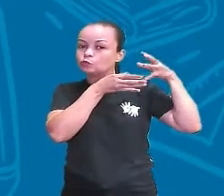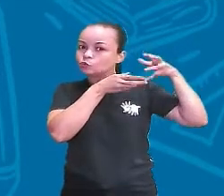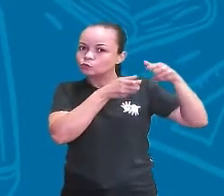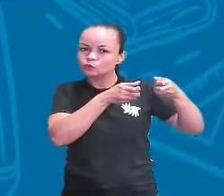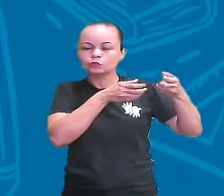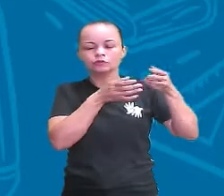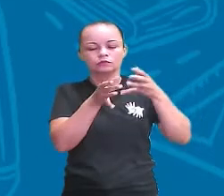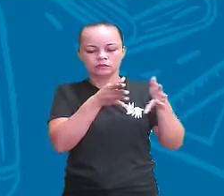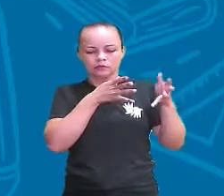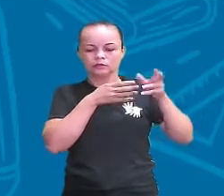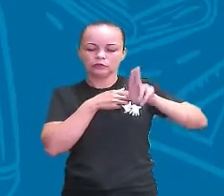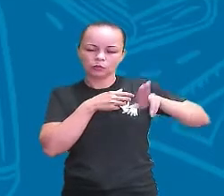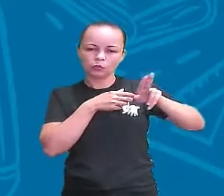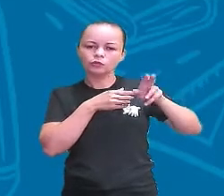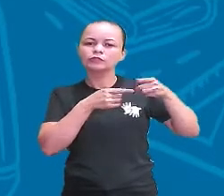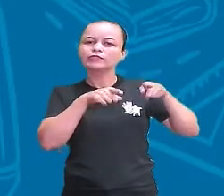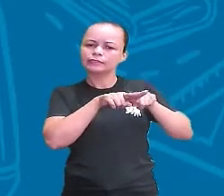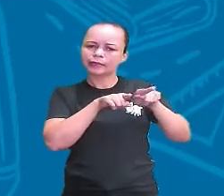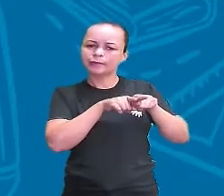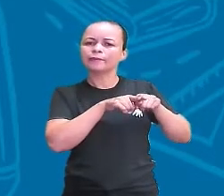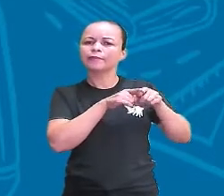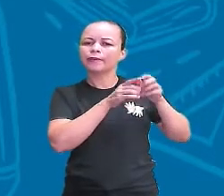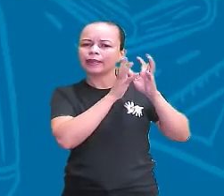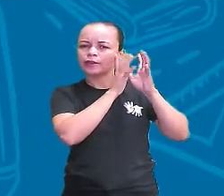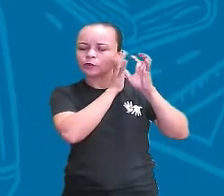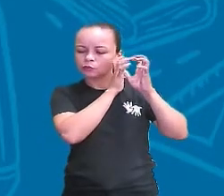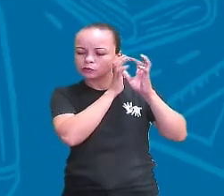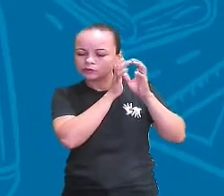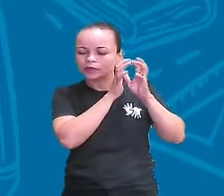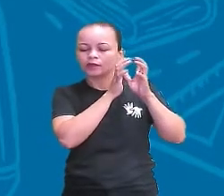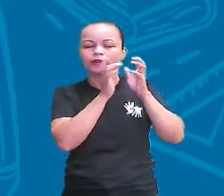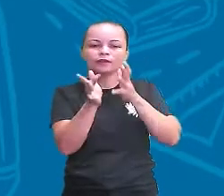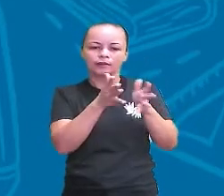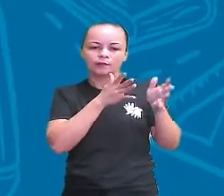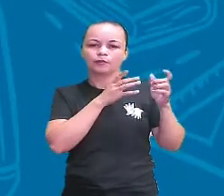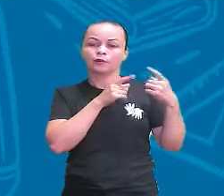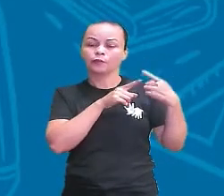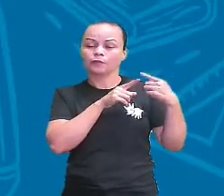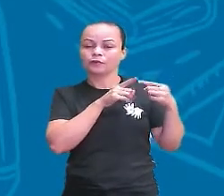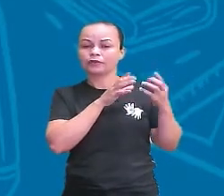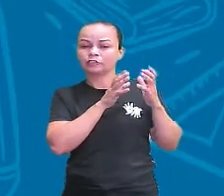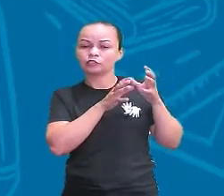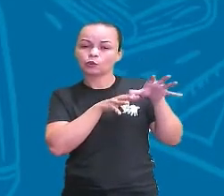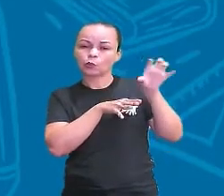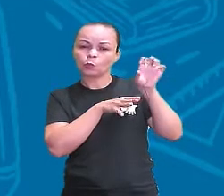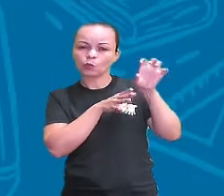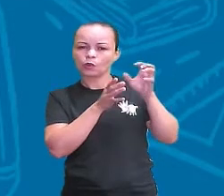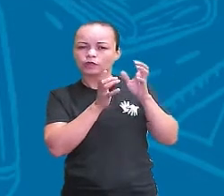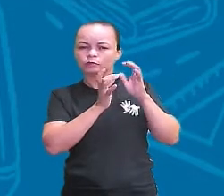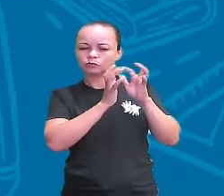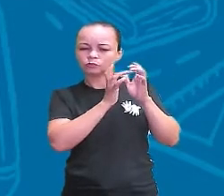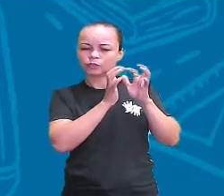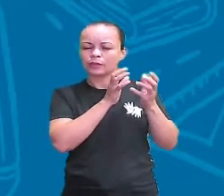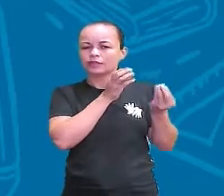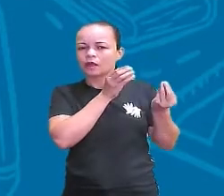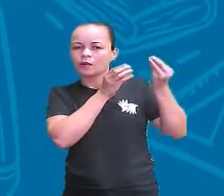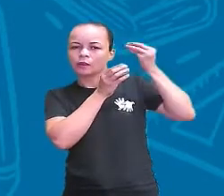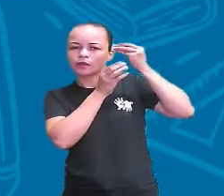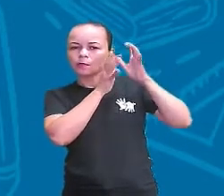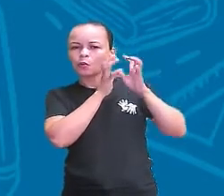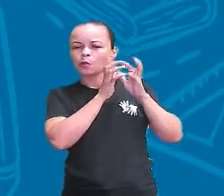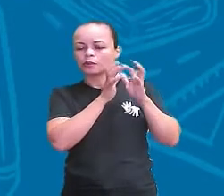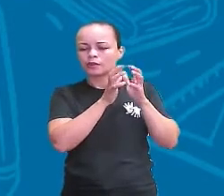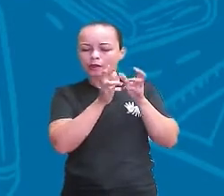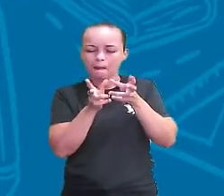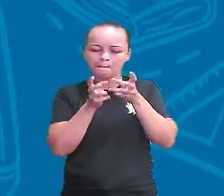ainda o nosso cérebro. A gente só consegue escutar porque a mensagem é passada novamente para o nosso cérebro, que é o que a gente